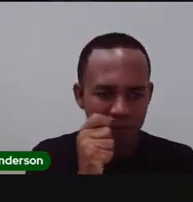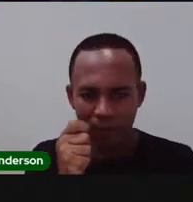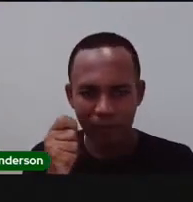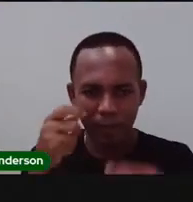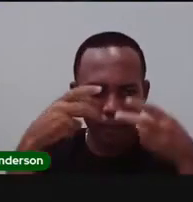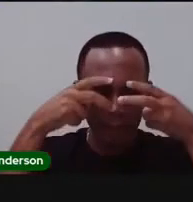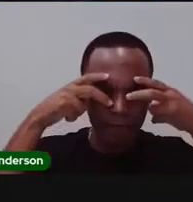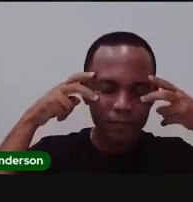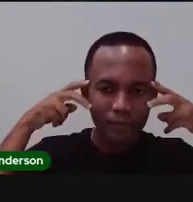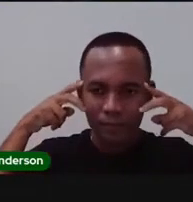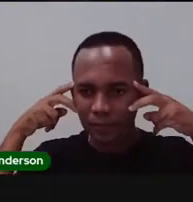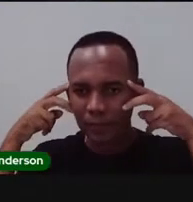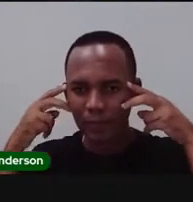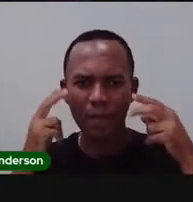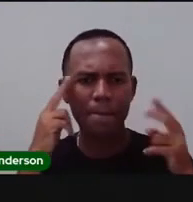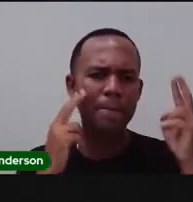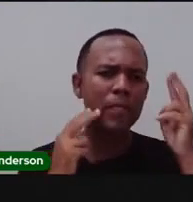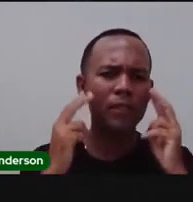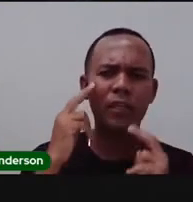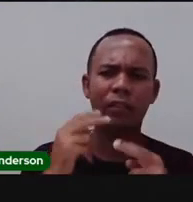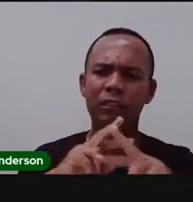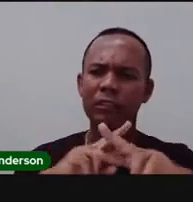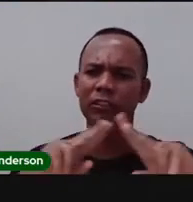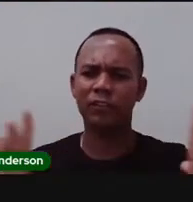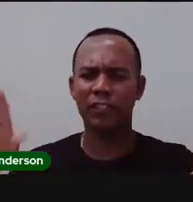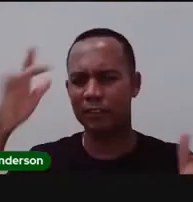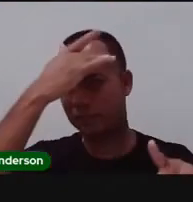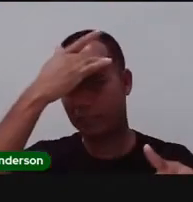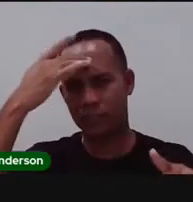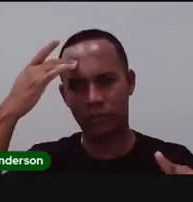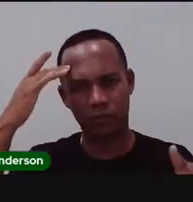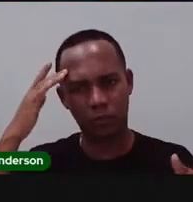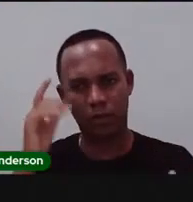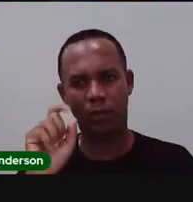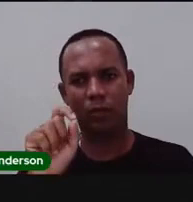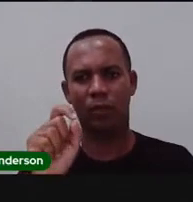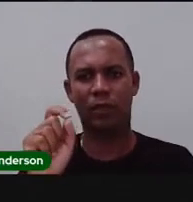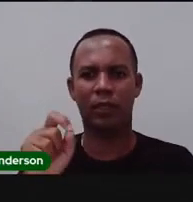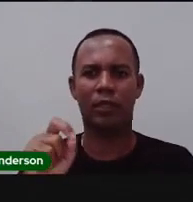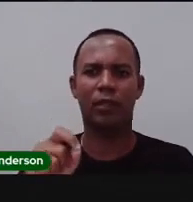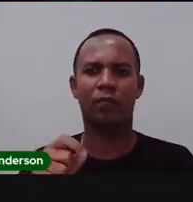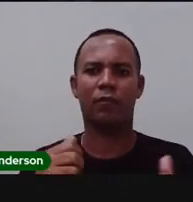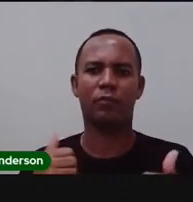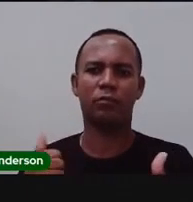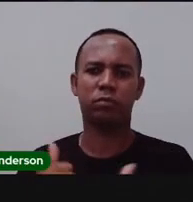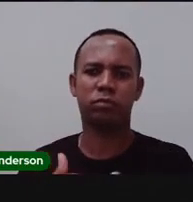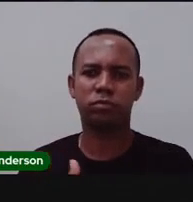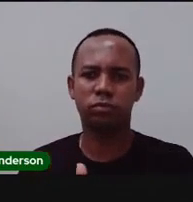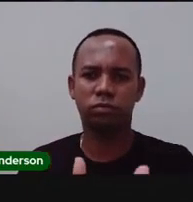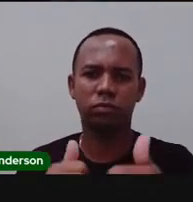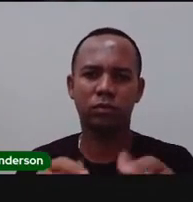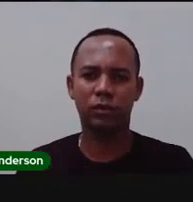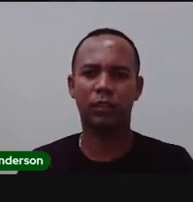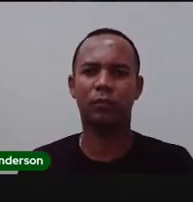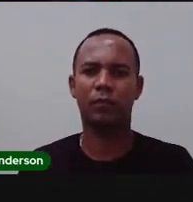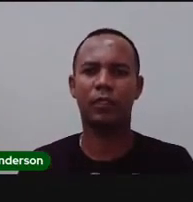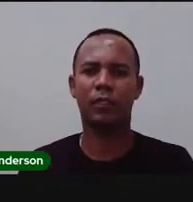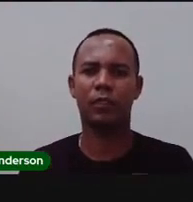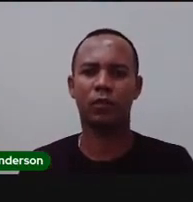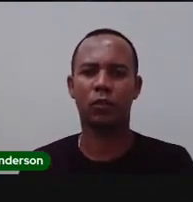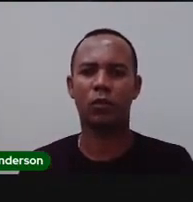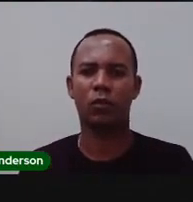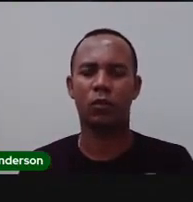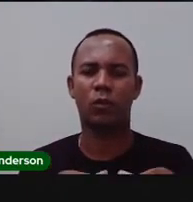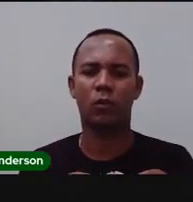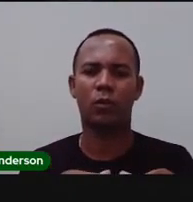pendurados com informações, existem vários bando. Então, as pessoas não pagam para participar dessa festa. E elas vão com pequenos bando.